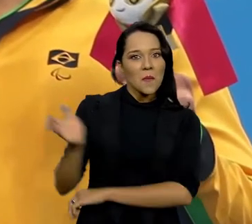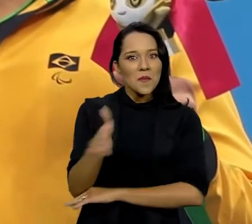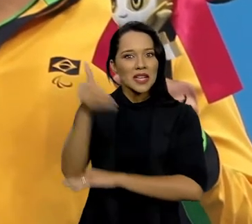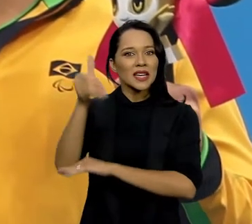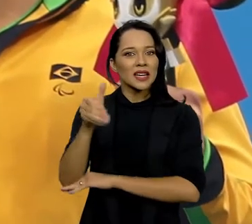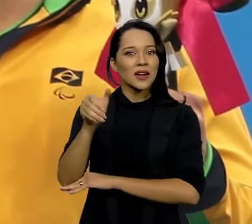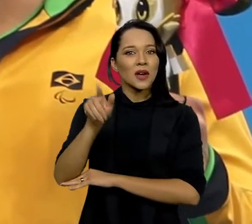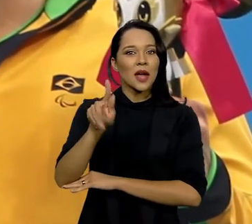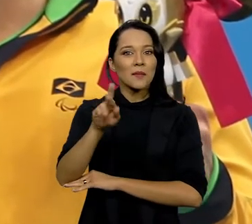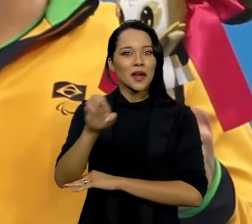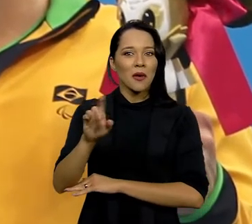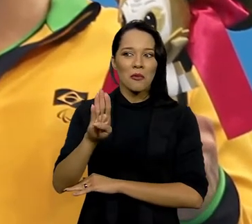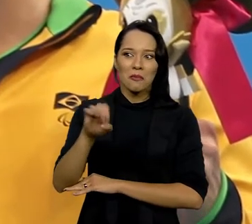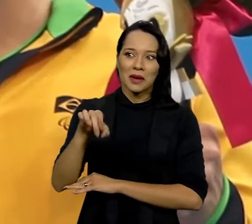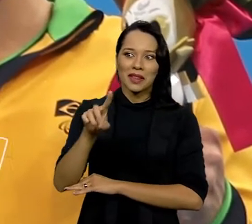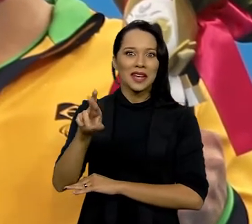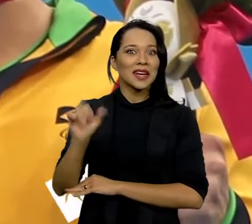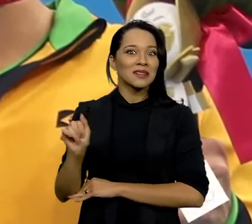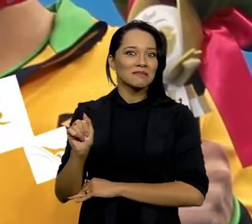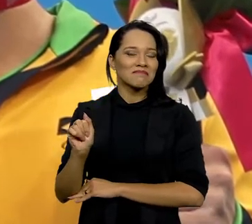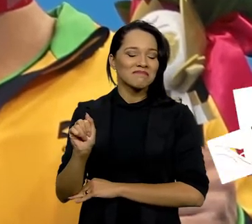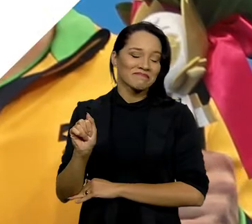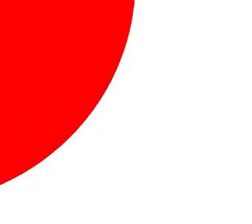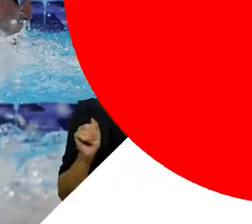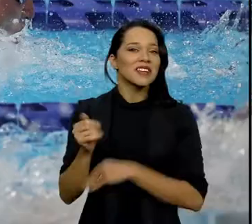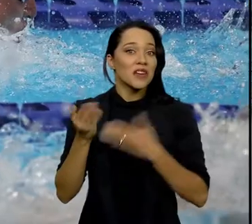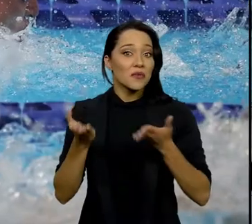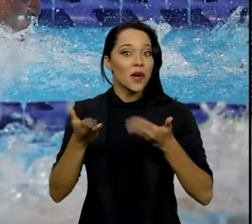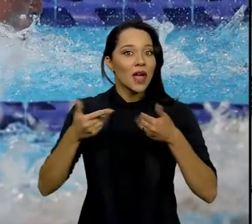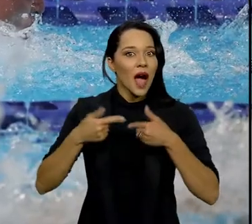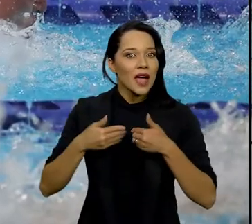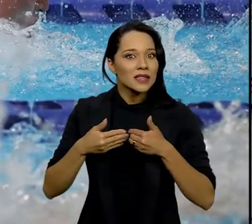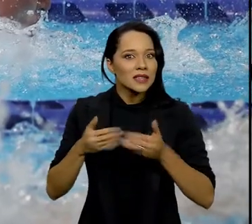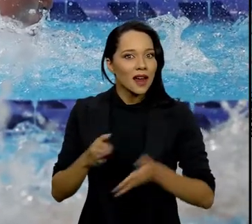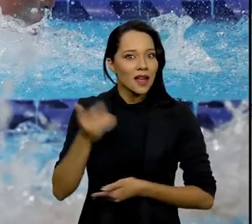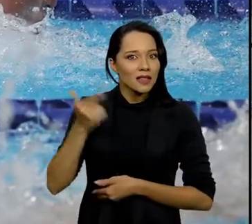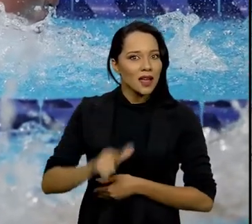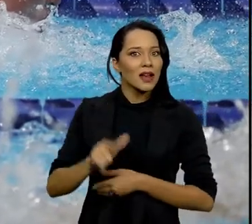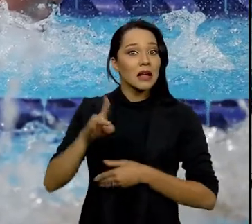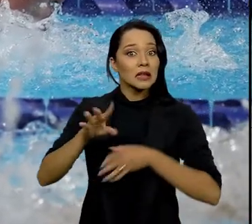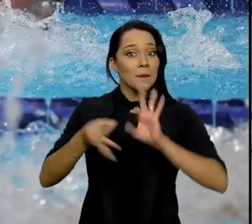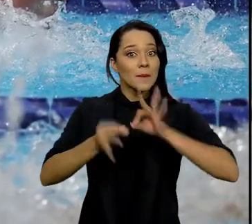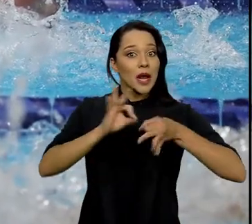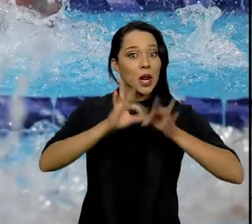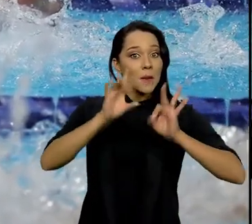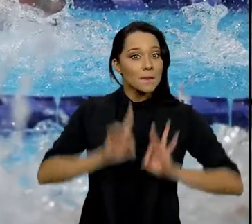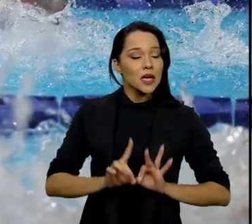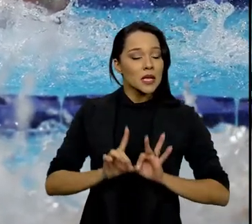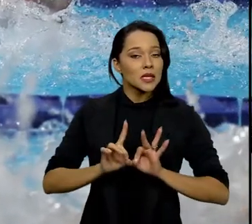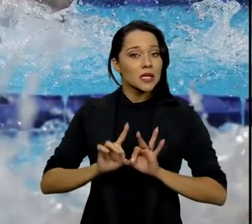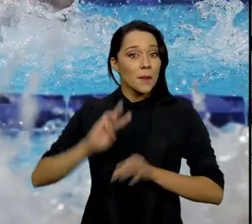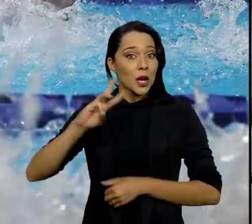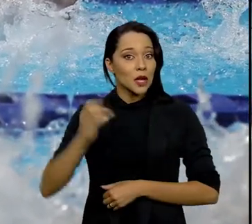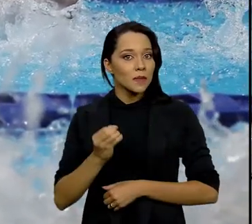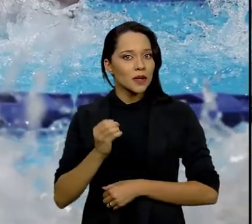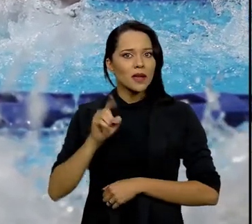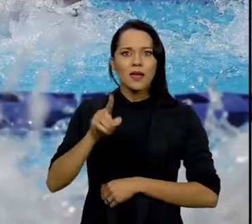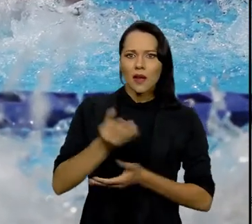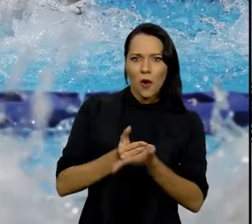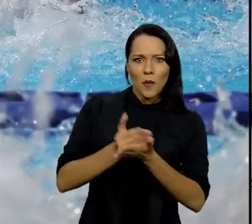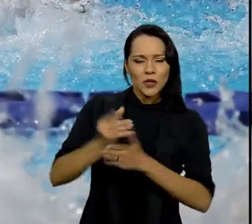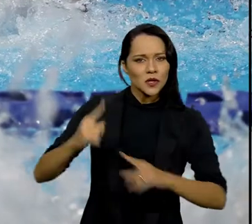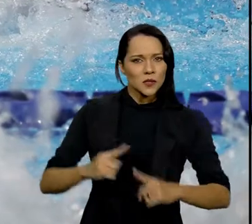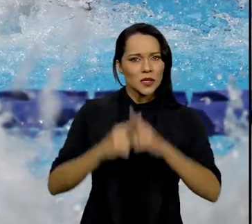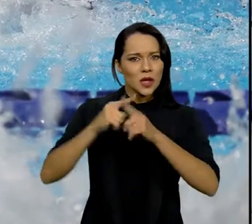levou flâmula para Tóquio, o Gabriel Bandeira. Foi a estreia do Gabriel em Paralimpíadas, mais do que isso, ele